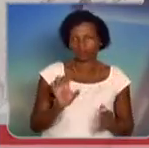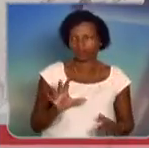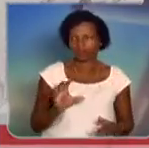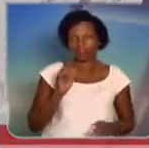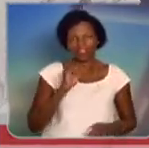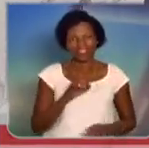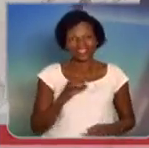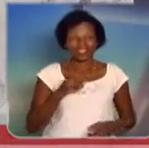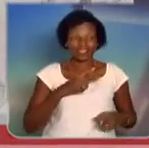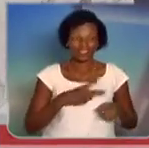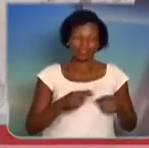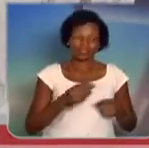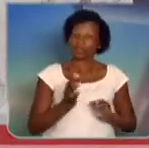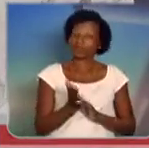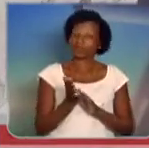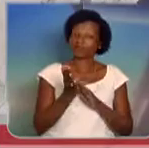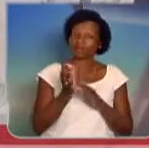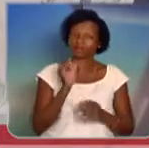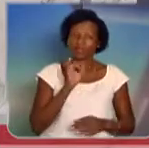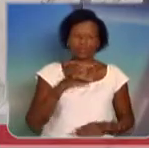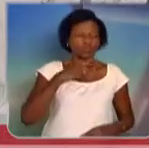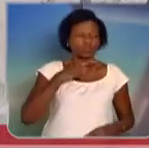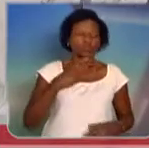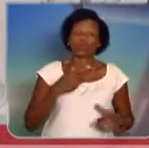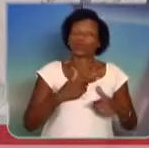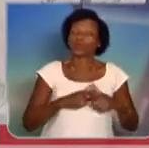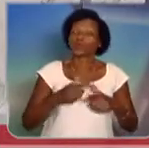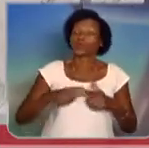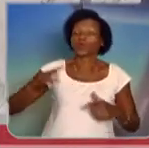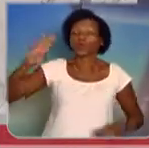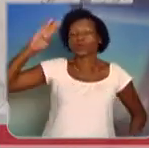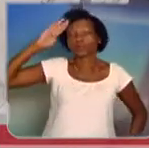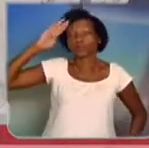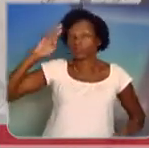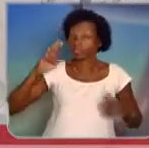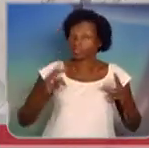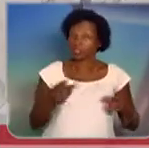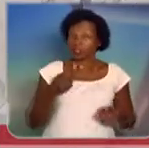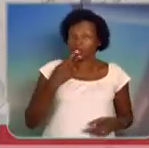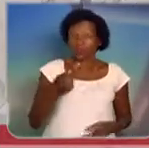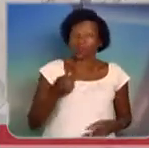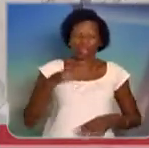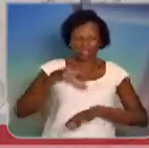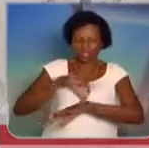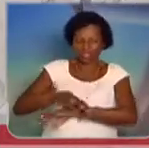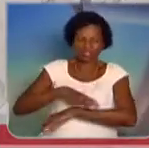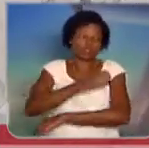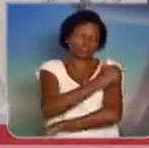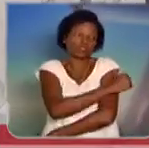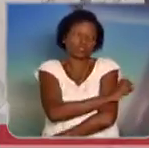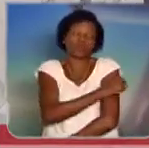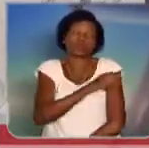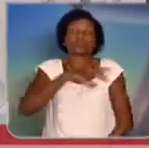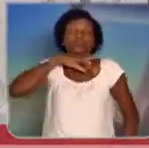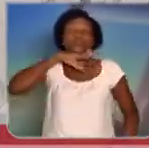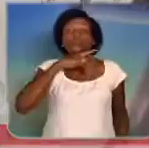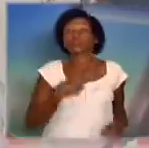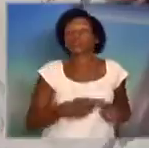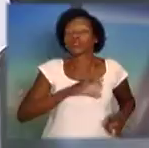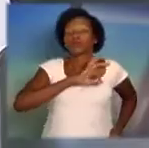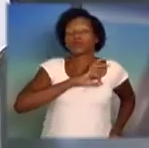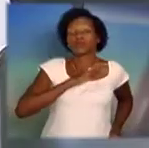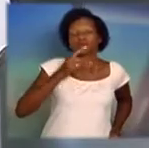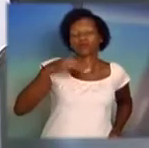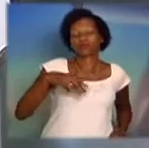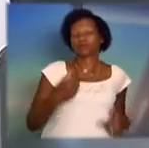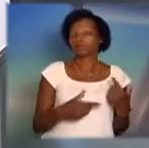é do exército. Foi o exército que não fez. É o exército que nem estão botando a culpa na polícia. A segurança do Rio está ruim porque a polícia militar não trabalha, porque